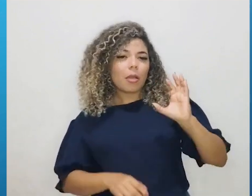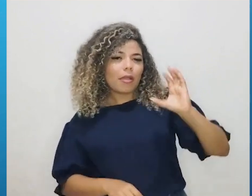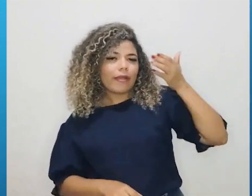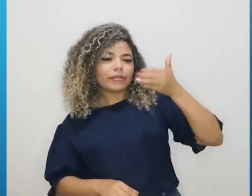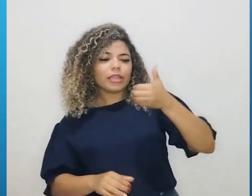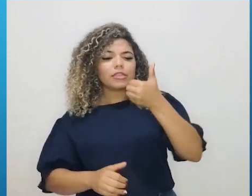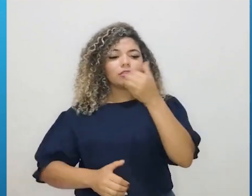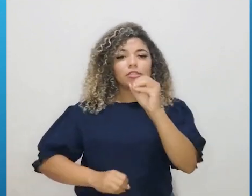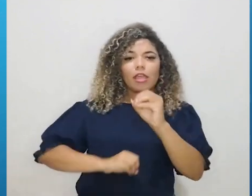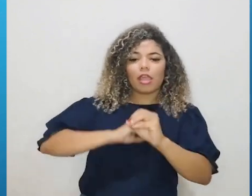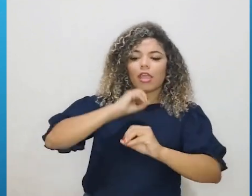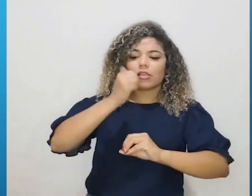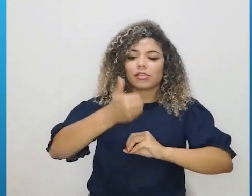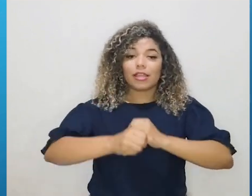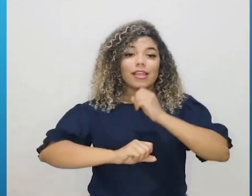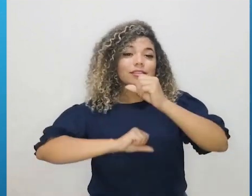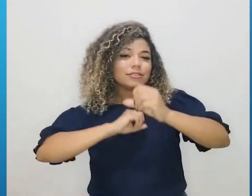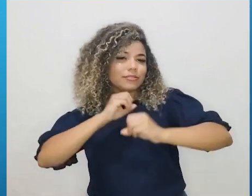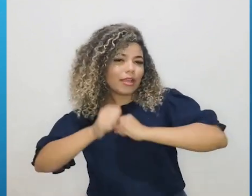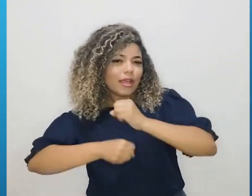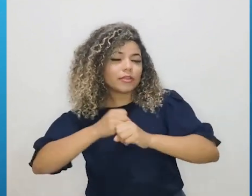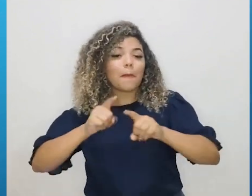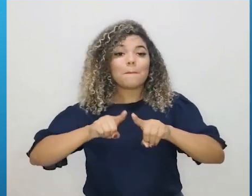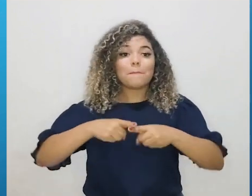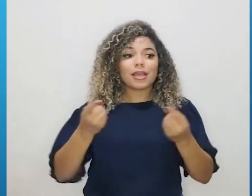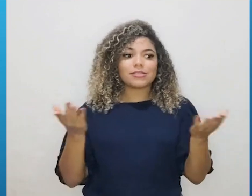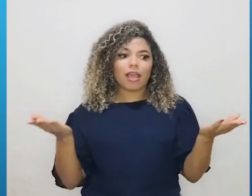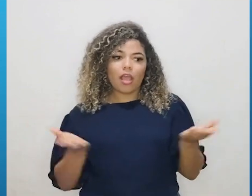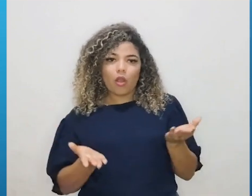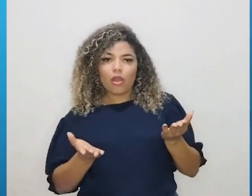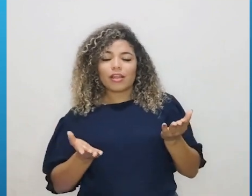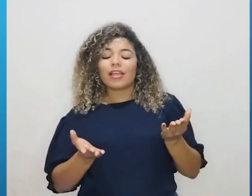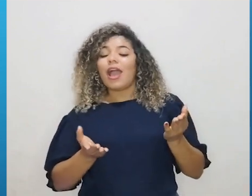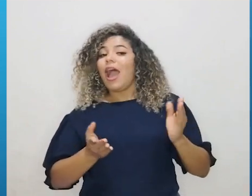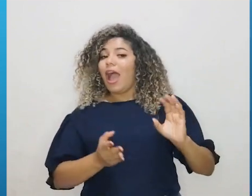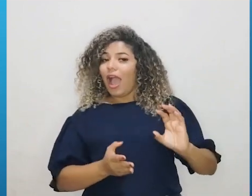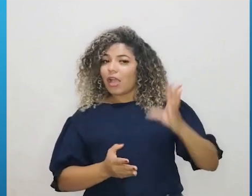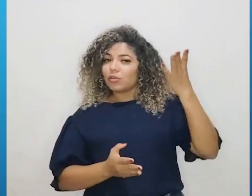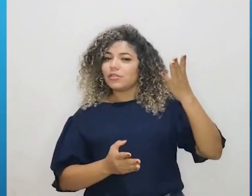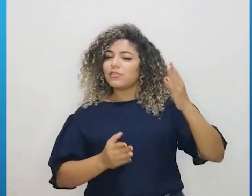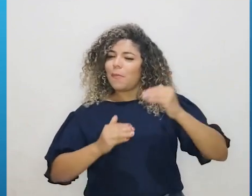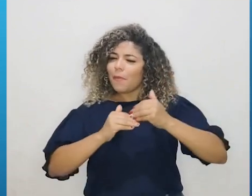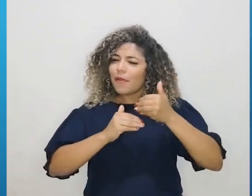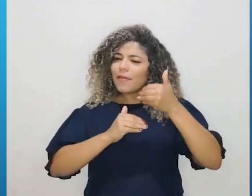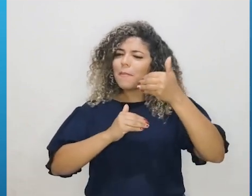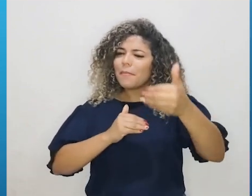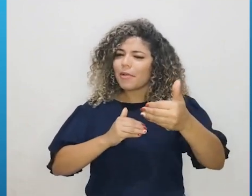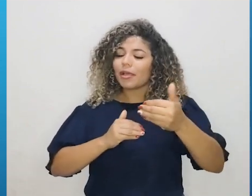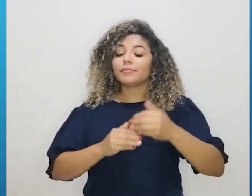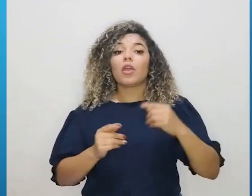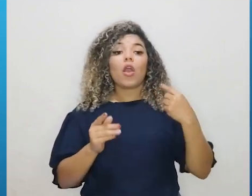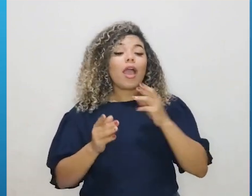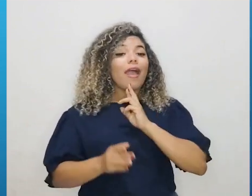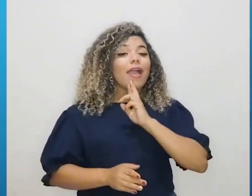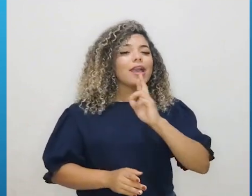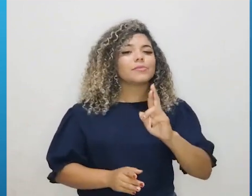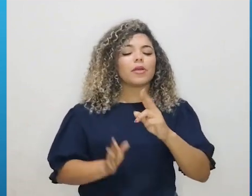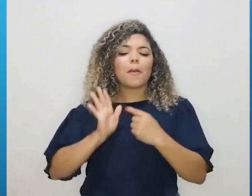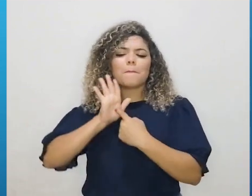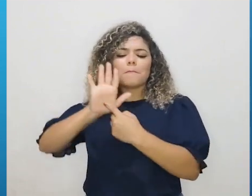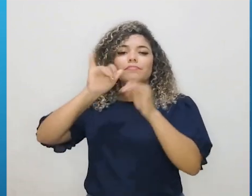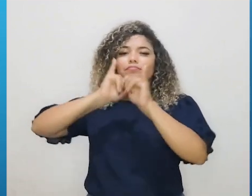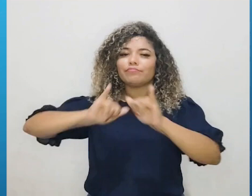ela é realizada de 10 em 10 anos, mas dessa vez não foi de 10 em 10 anos. Os primeiros resultados foram